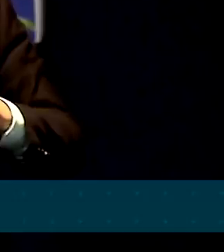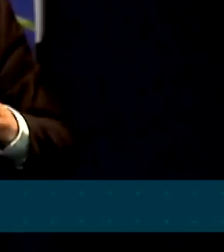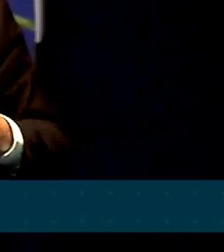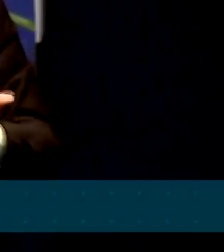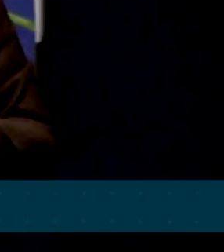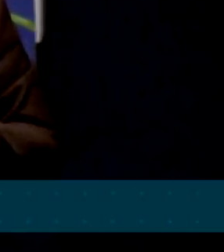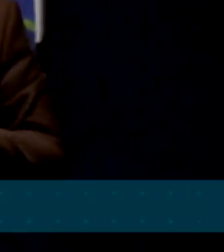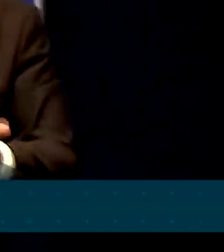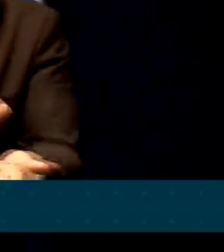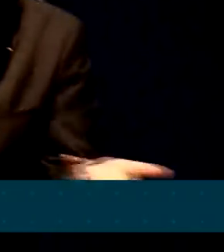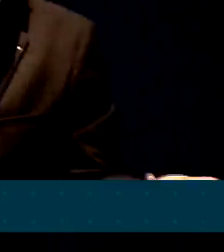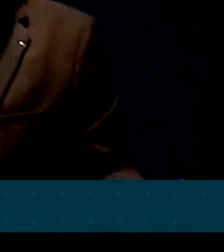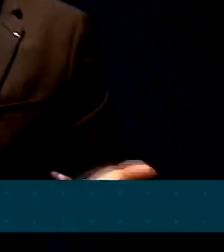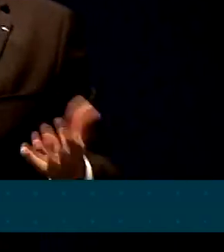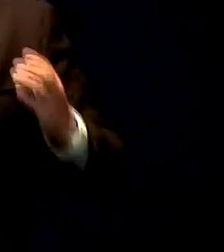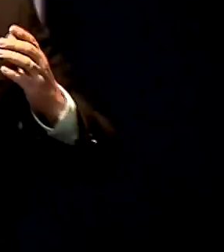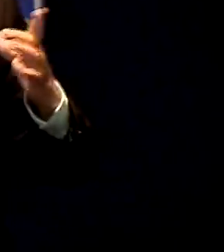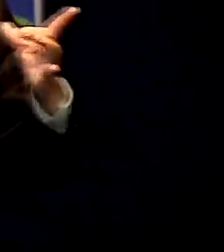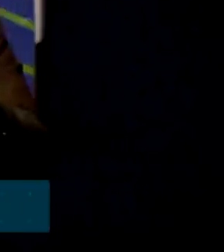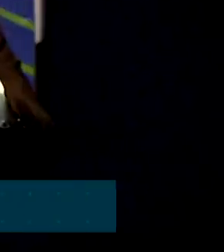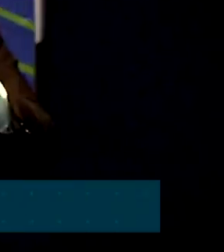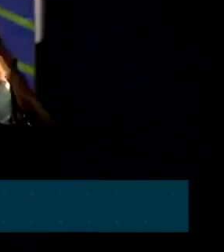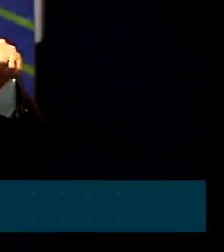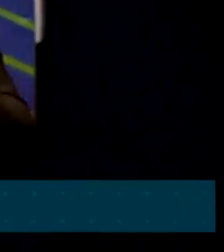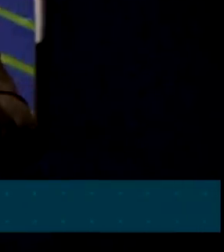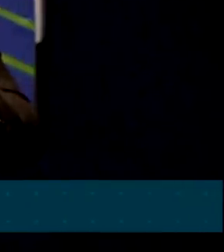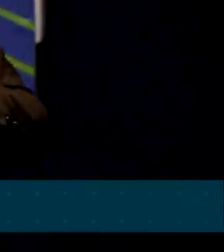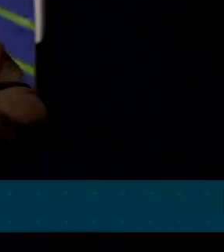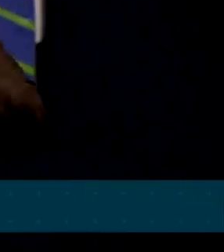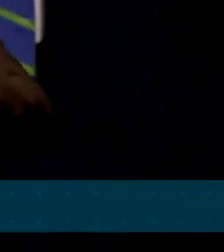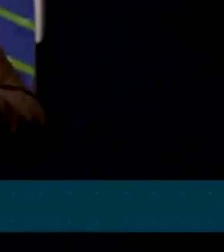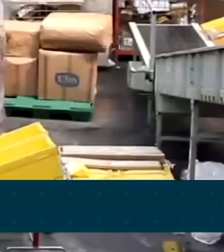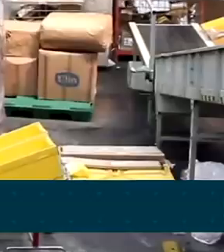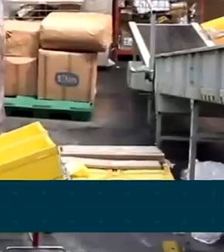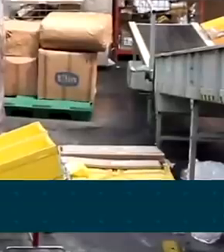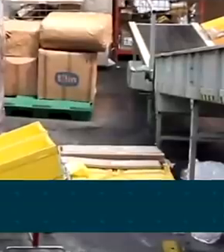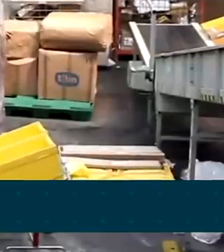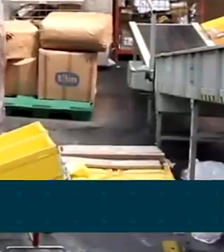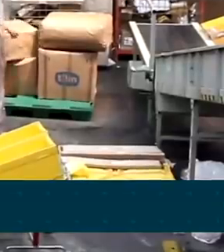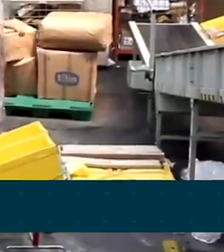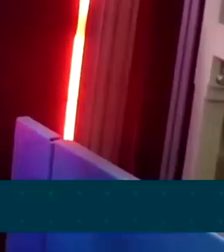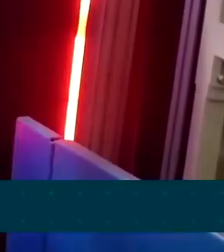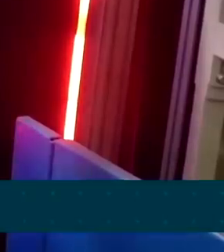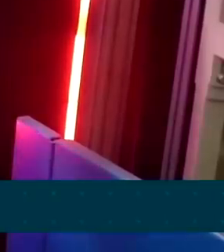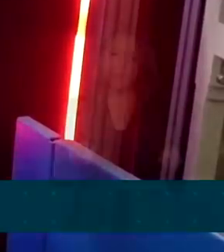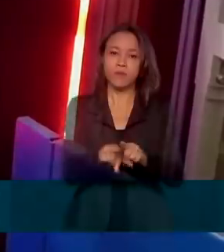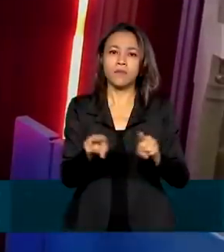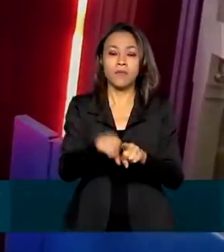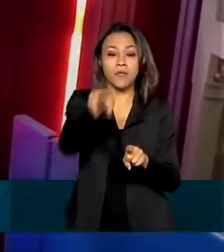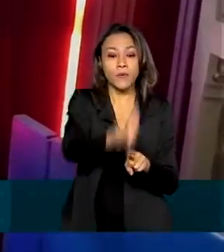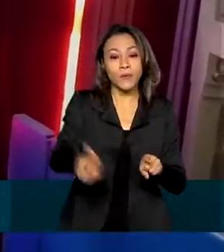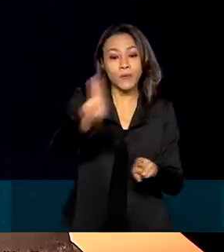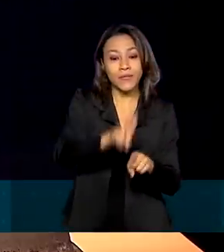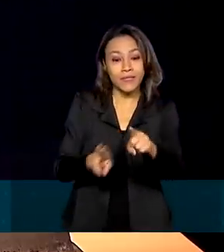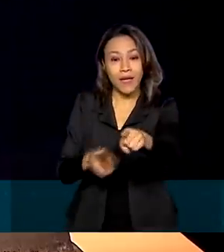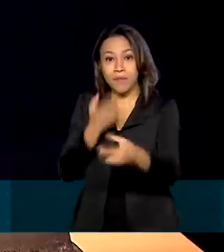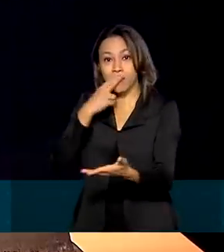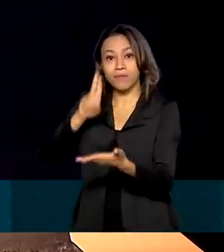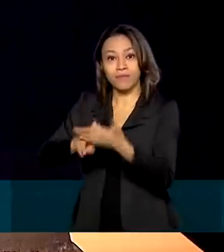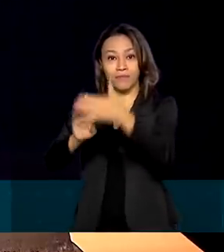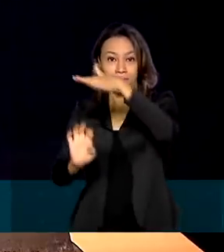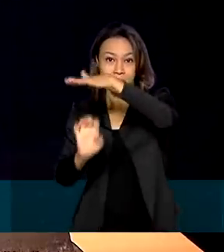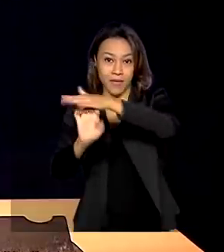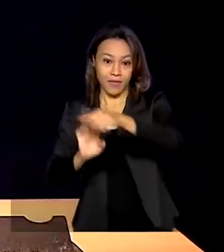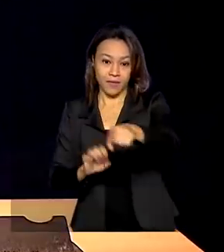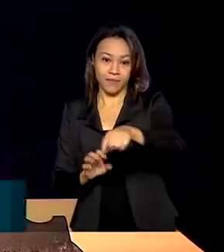conectado ao mundo, você pode fazer assistências, inclusive, médicas à distância. Pode ser útil também para os Correios. Vai ser